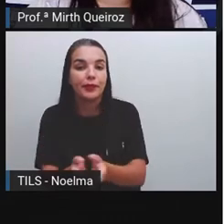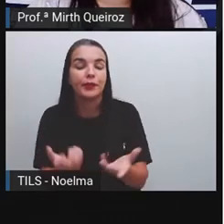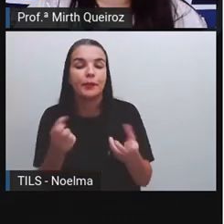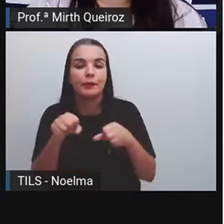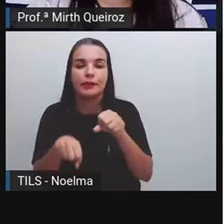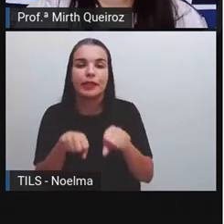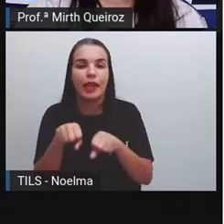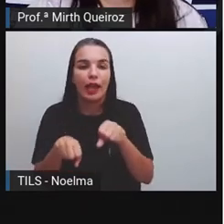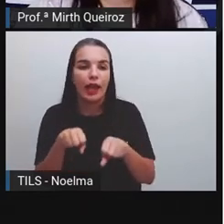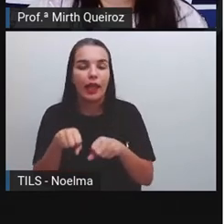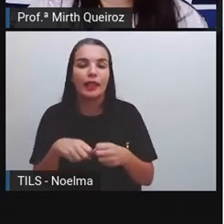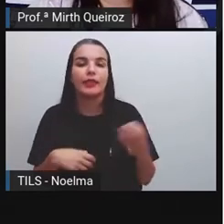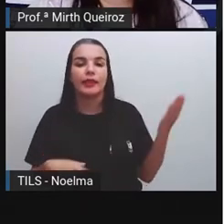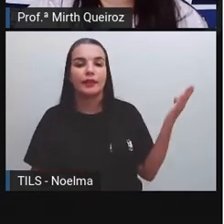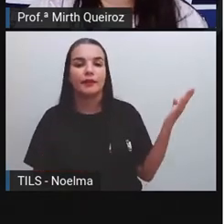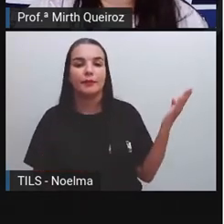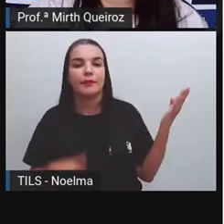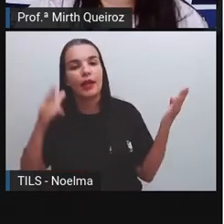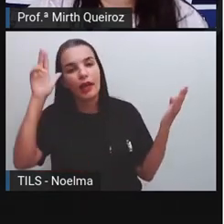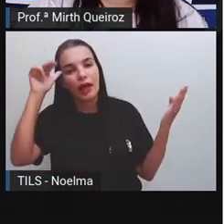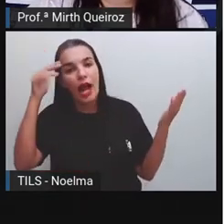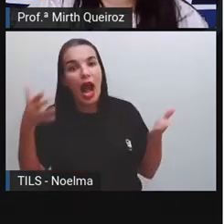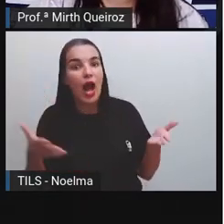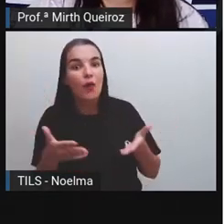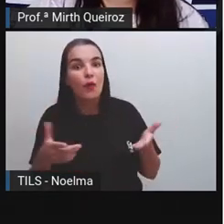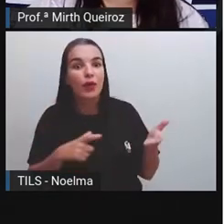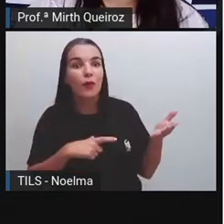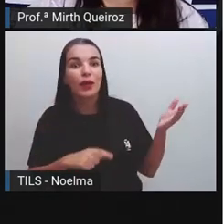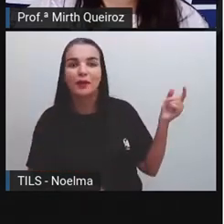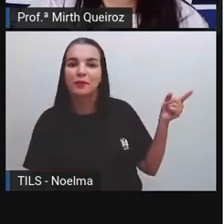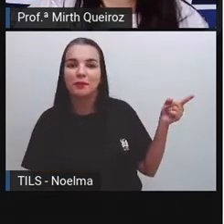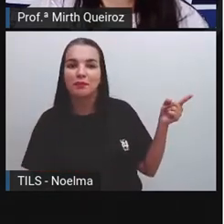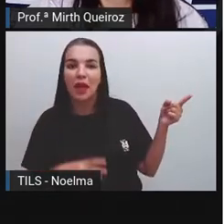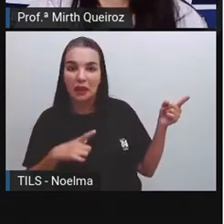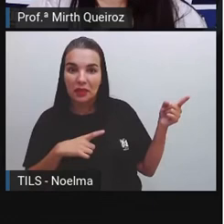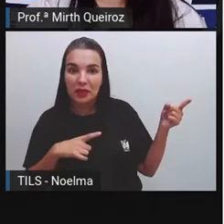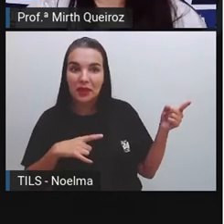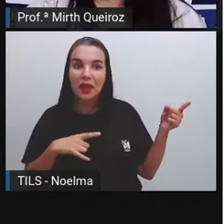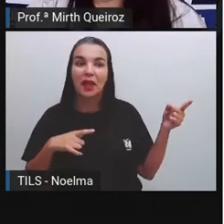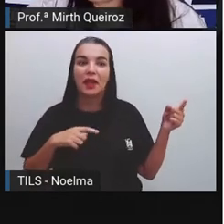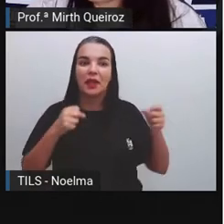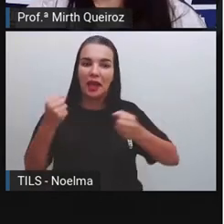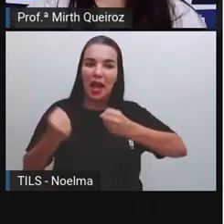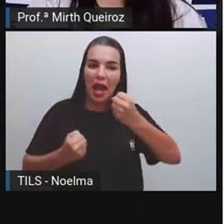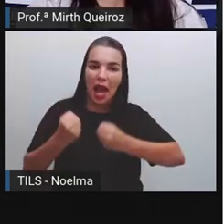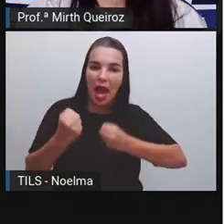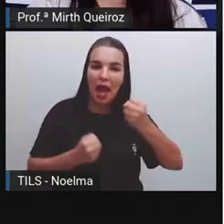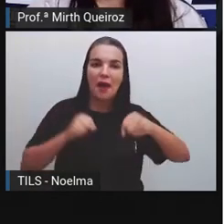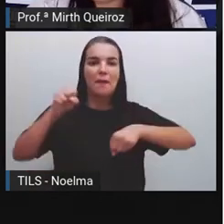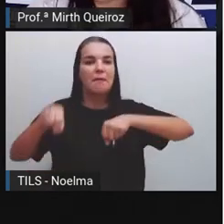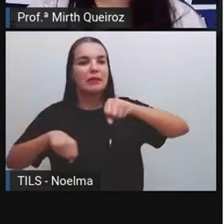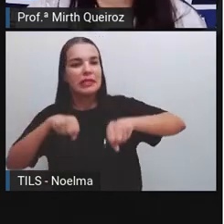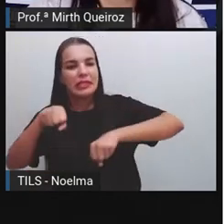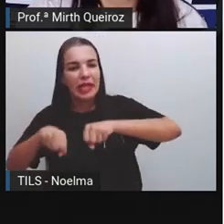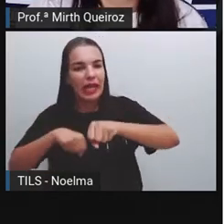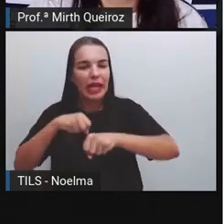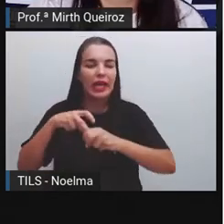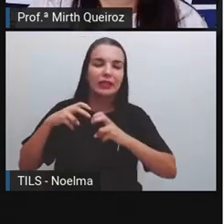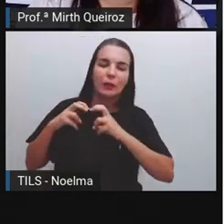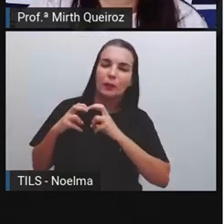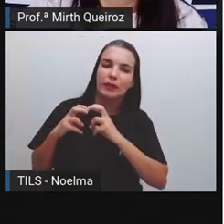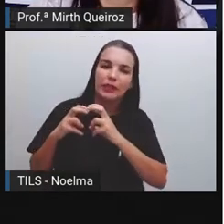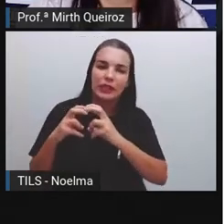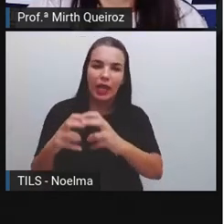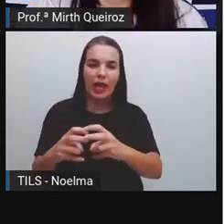bicicleta. E agora o que nós temos? Além dos carros, do trem, do metrô, da